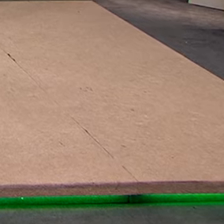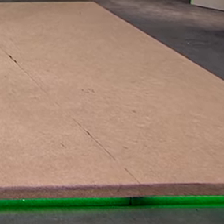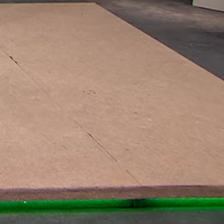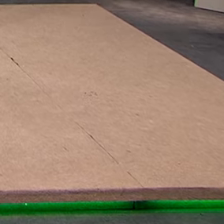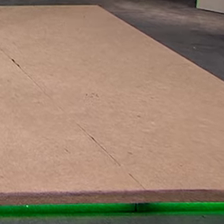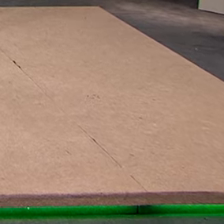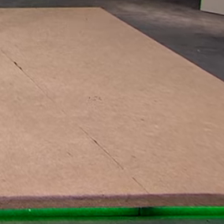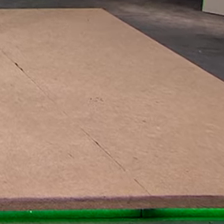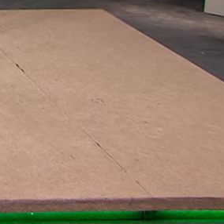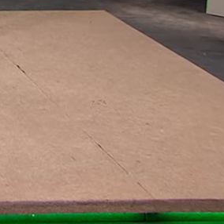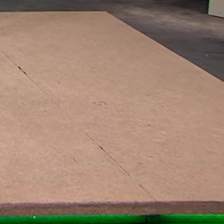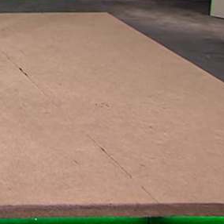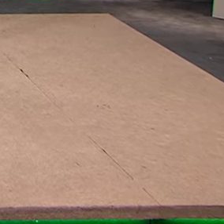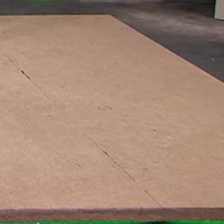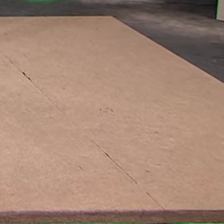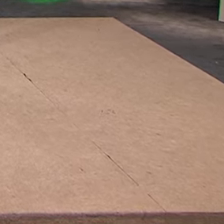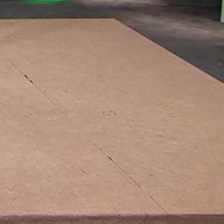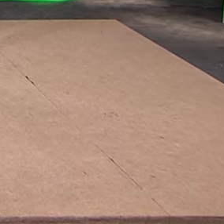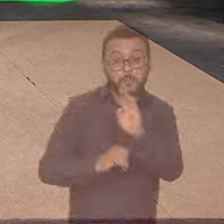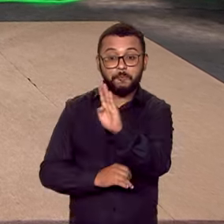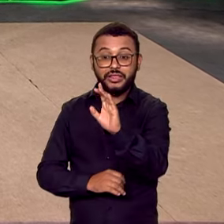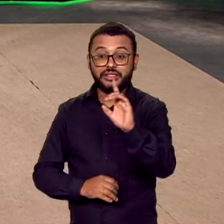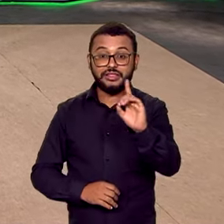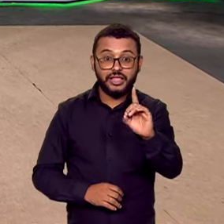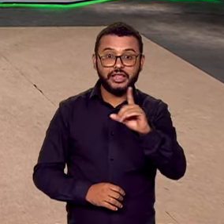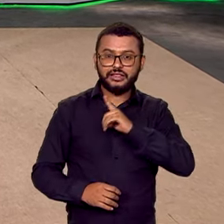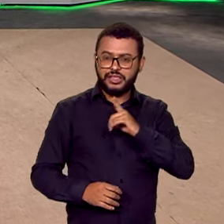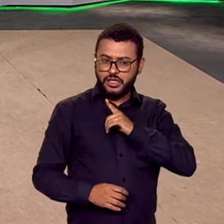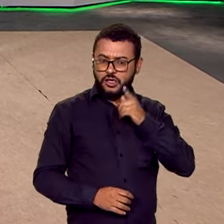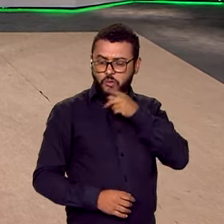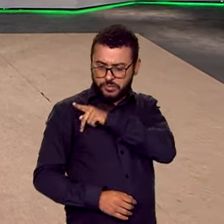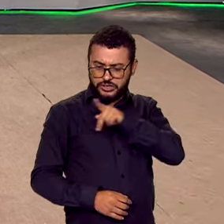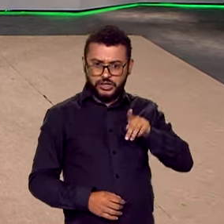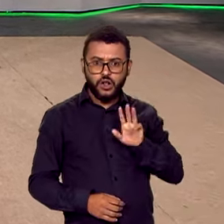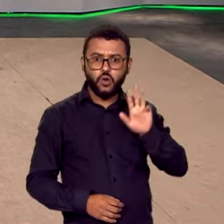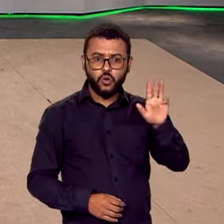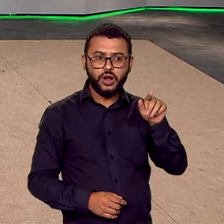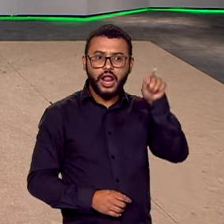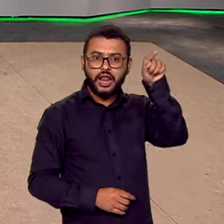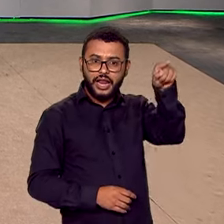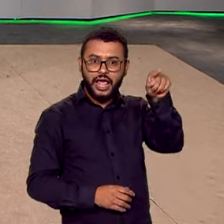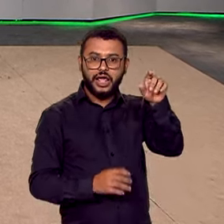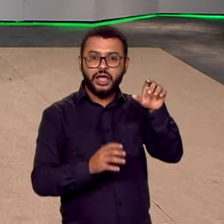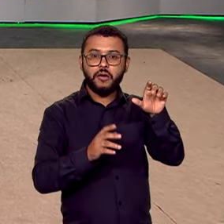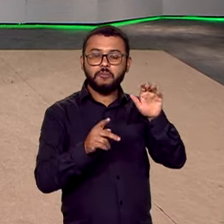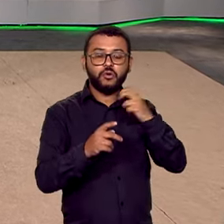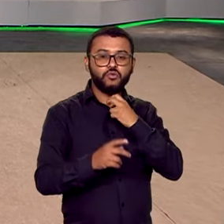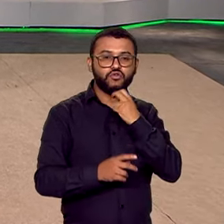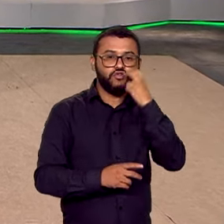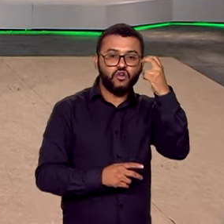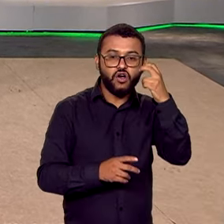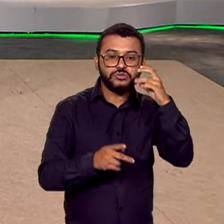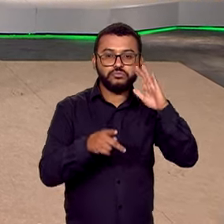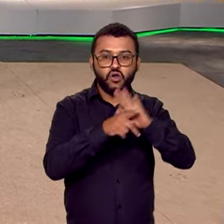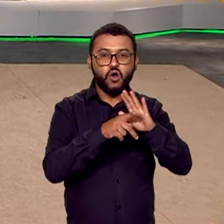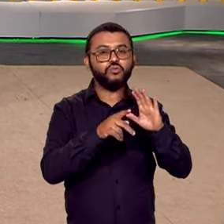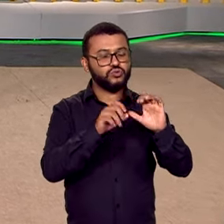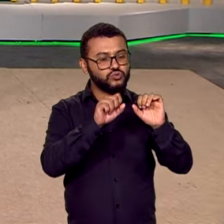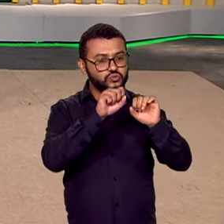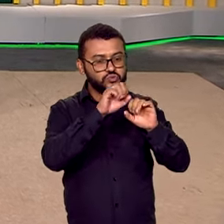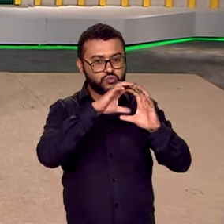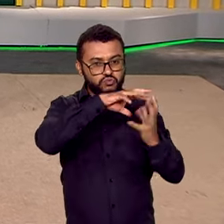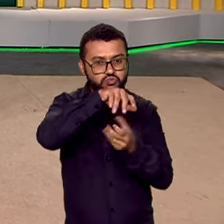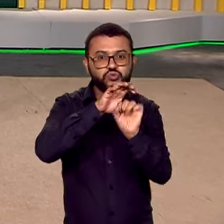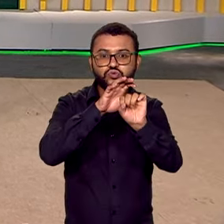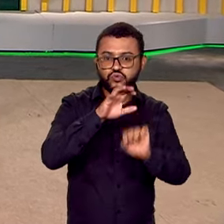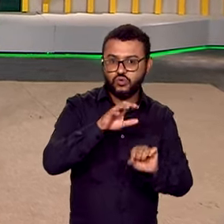E nós começamos esta edição do Brasil em Dia com a participação do presidente Lula na cúpula virtual Vozes do Sul Global. E na